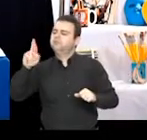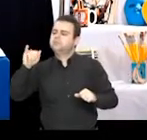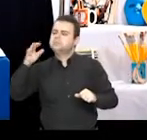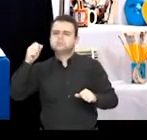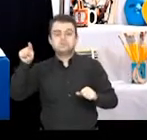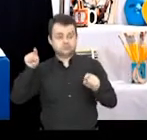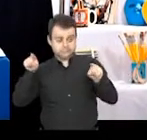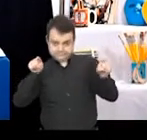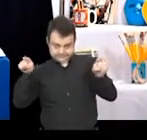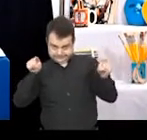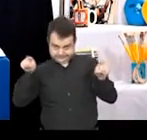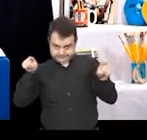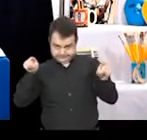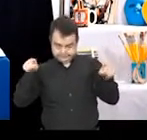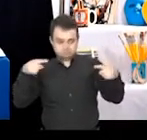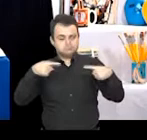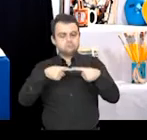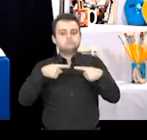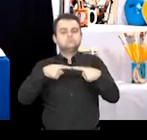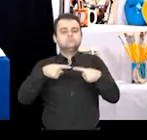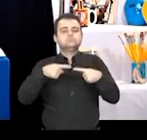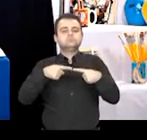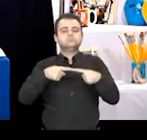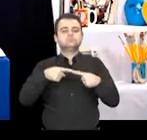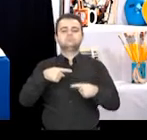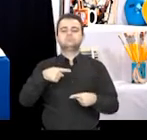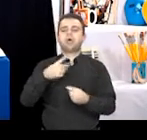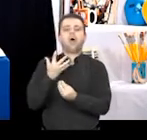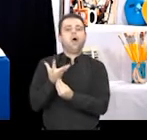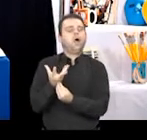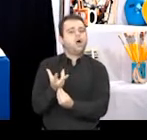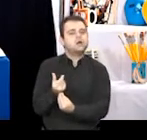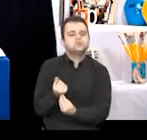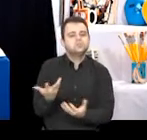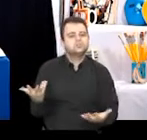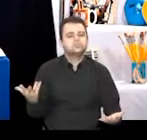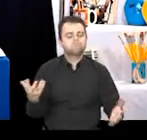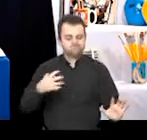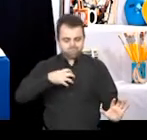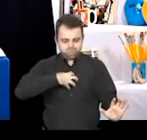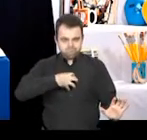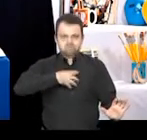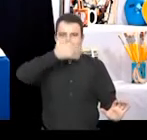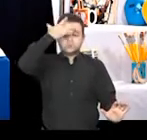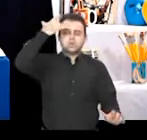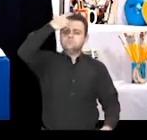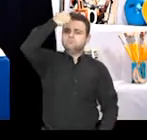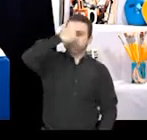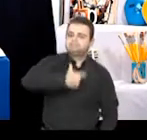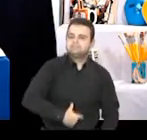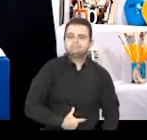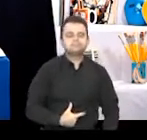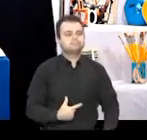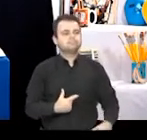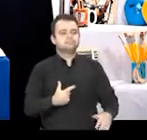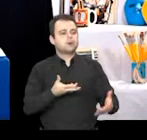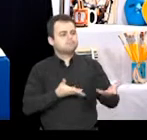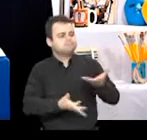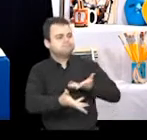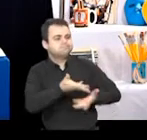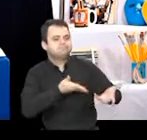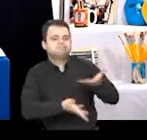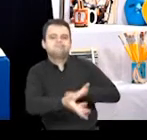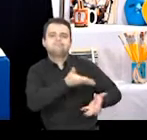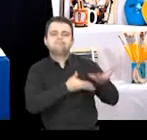das dimensões que caracterizam a experiência humana em arte. Portanto, devem pautar os seus encontros com